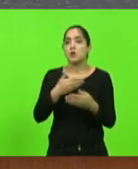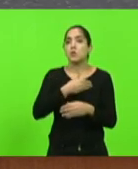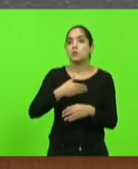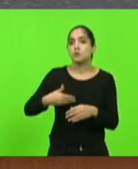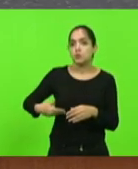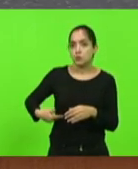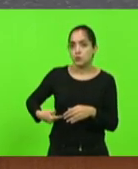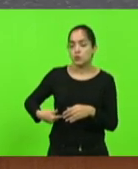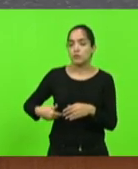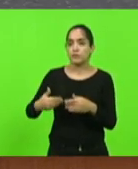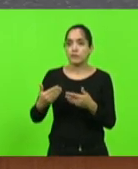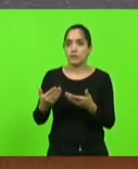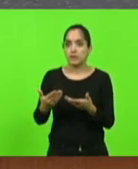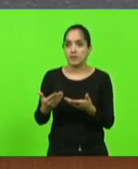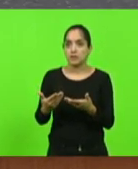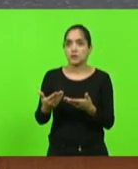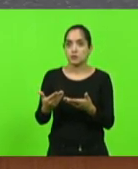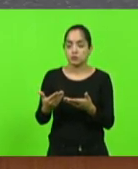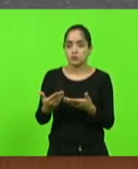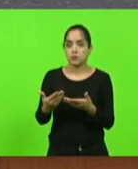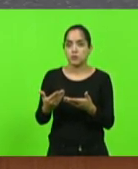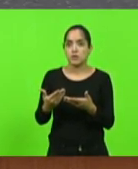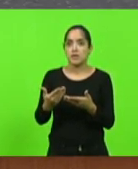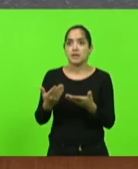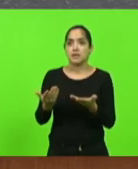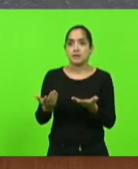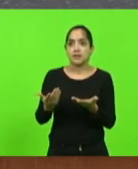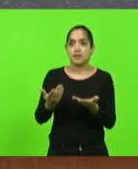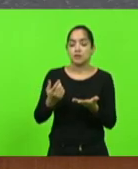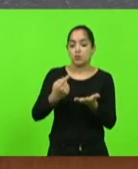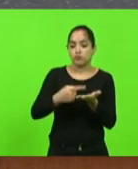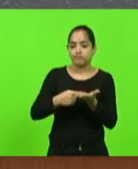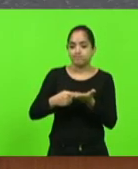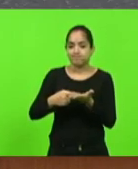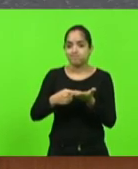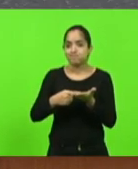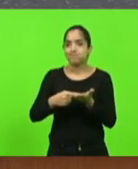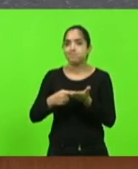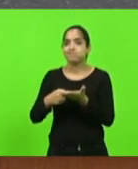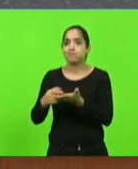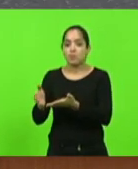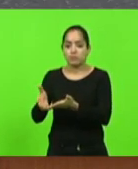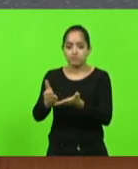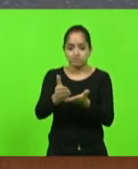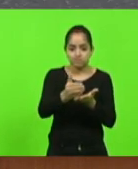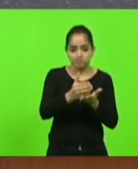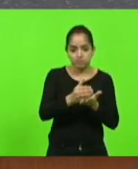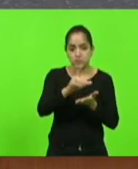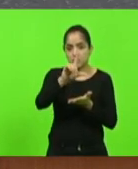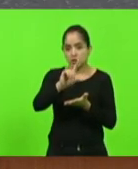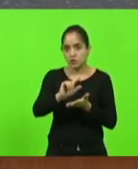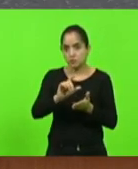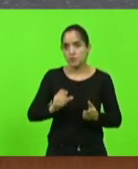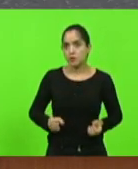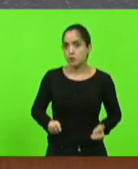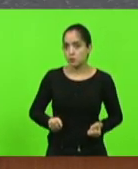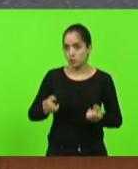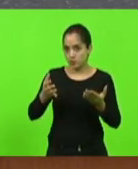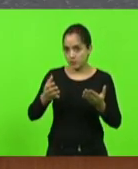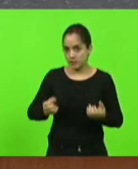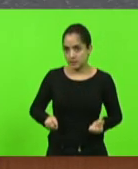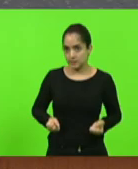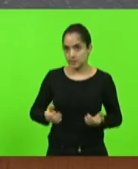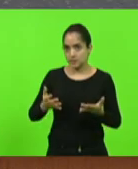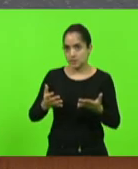tem uma combinação de aumento de receita, de diminuição de despesas e quando a